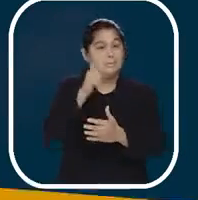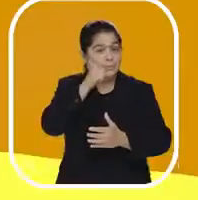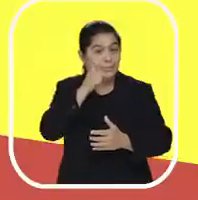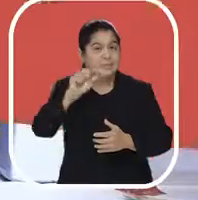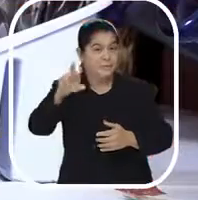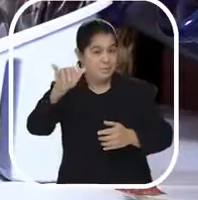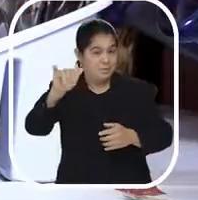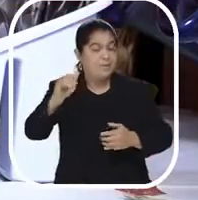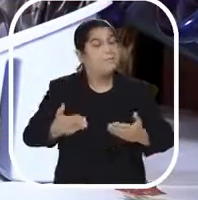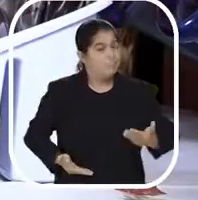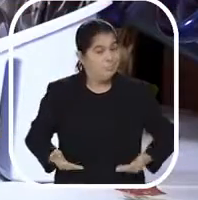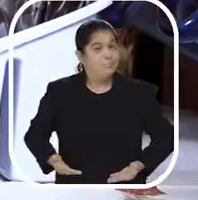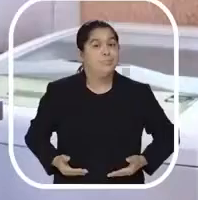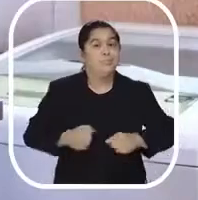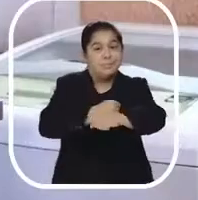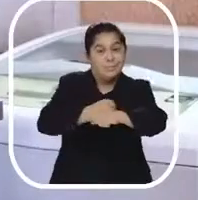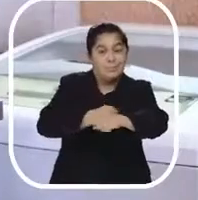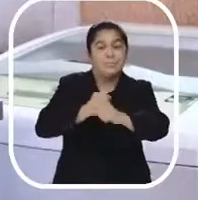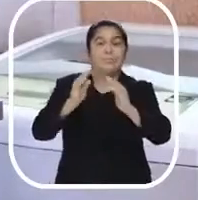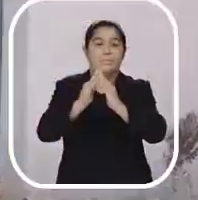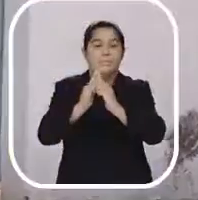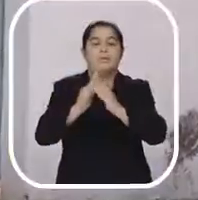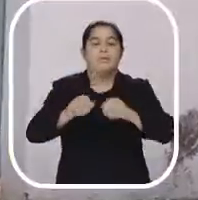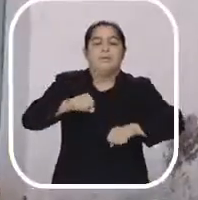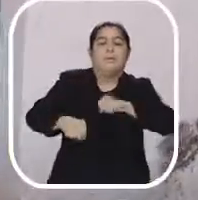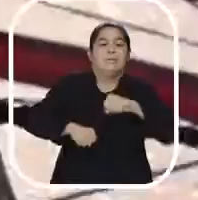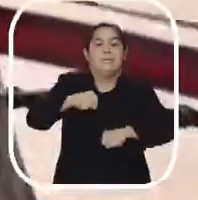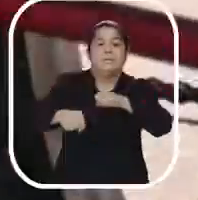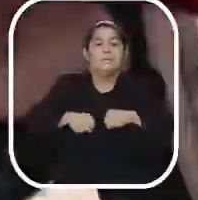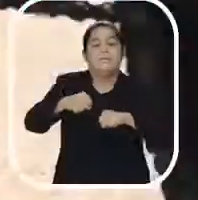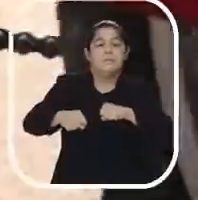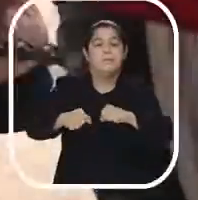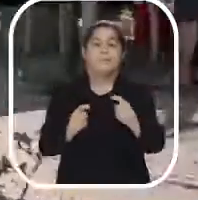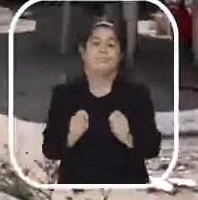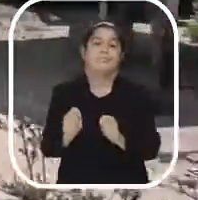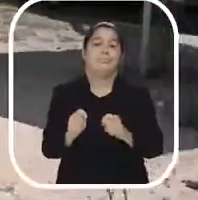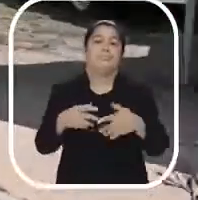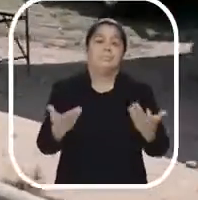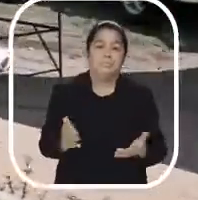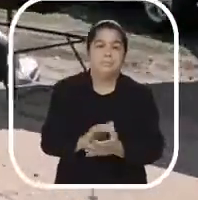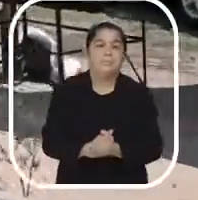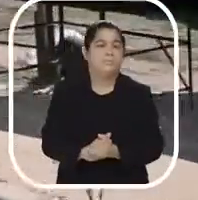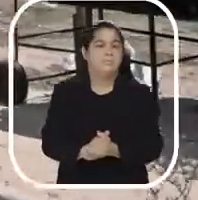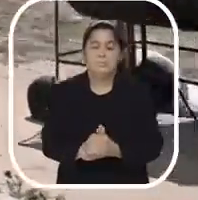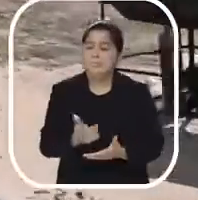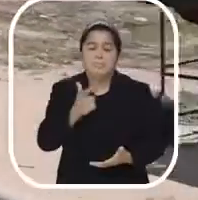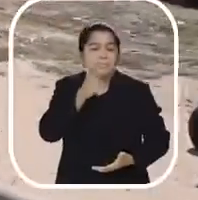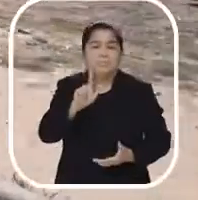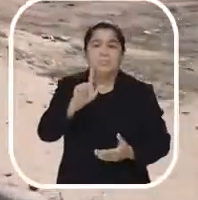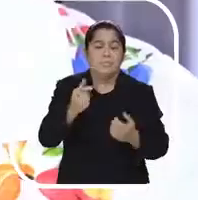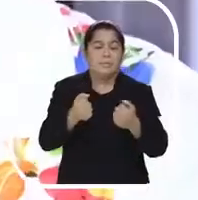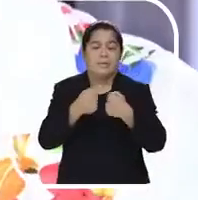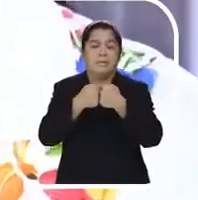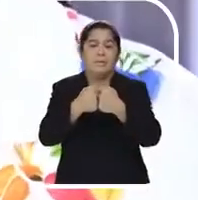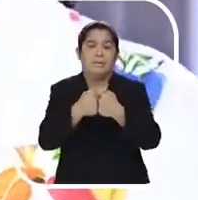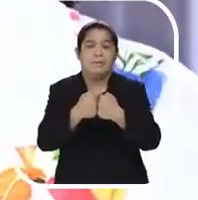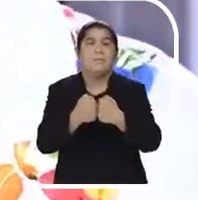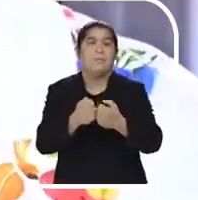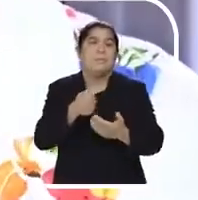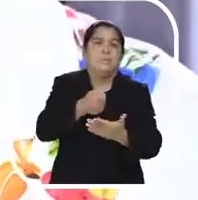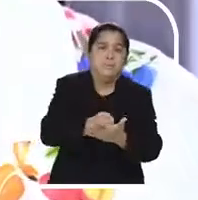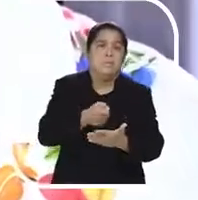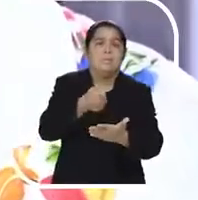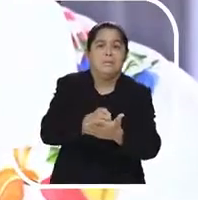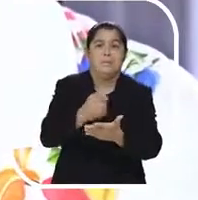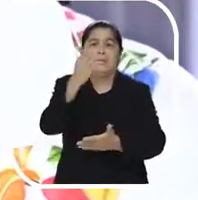Severina Maria da Conceição é empregada doméstica, vai ao trabalho de bicicleta para aliviar o orçamento. Não tenho condição de pegar